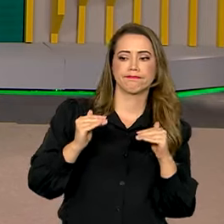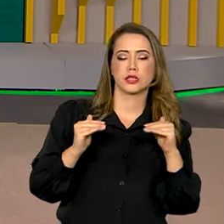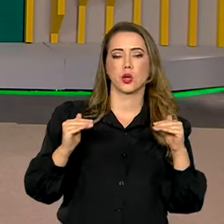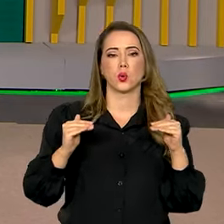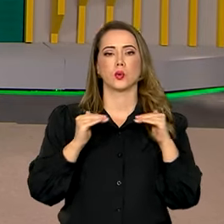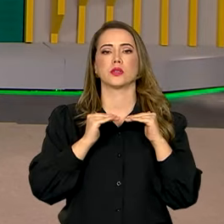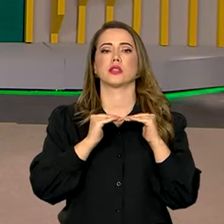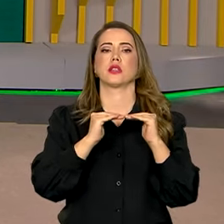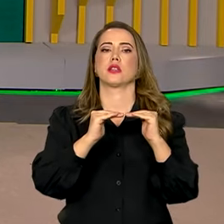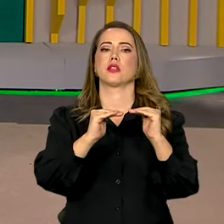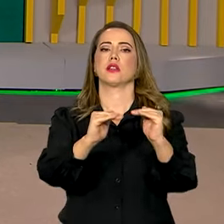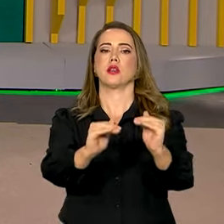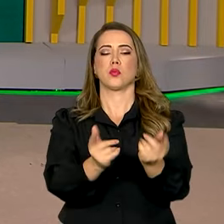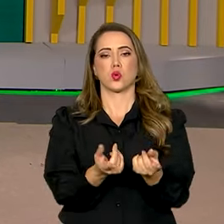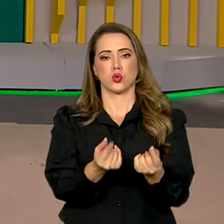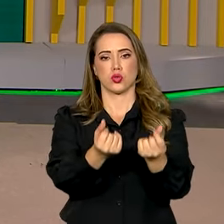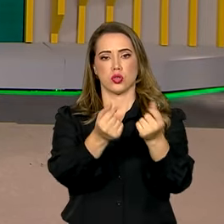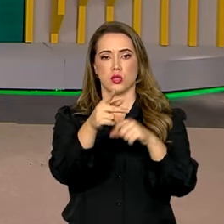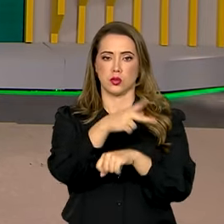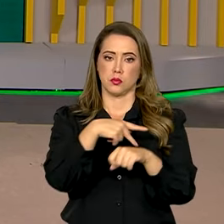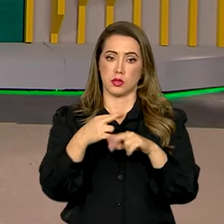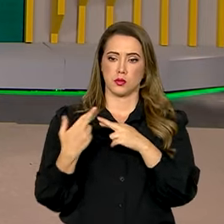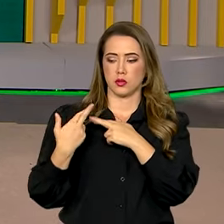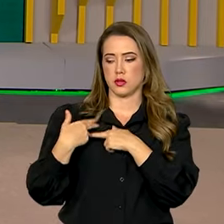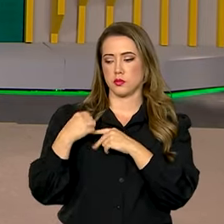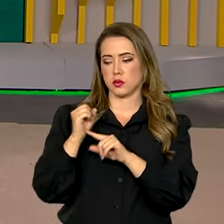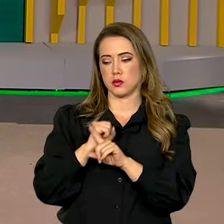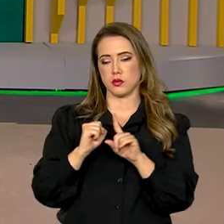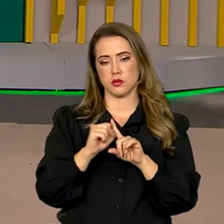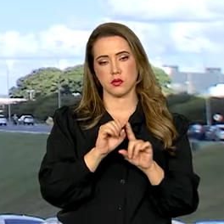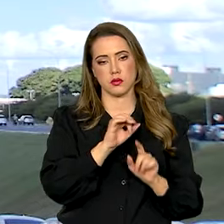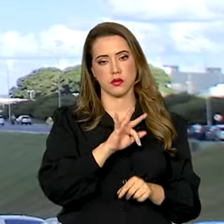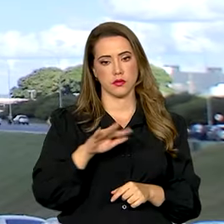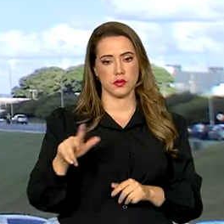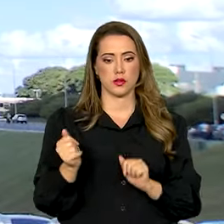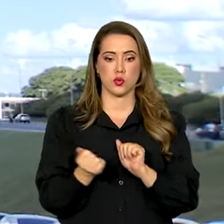contas do país com responsabilidade social e fiscal.